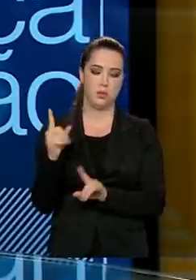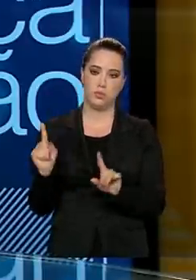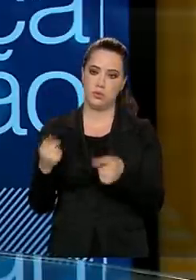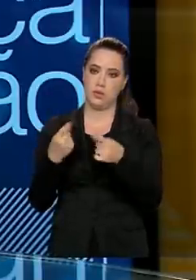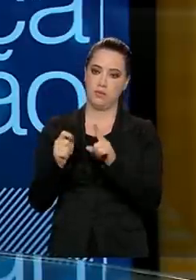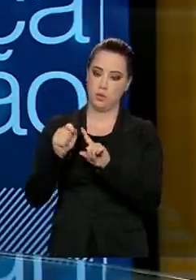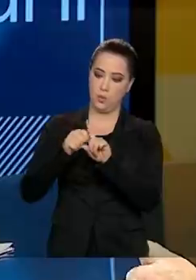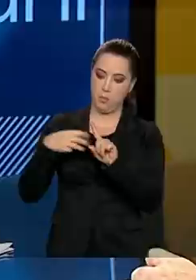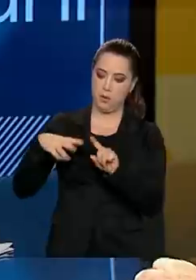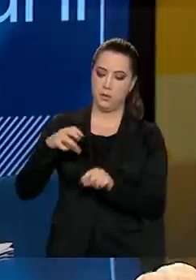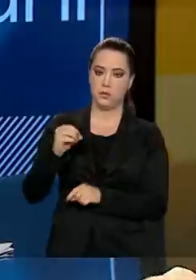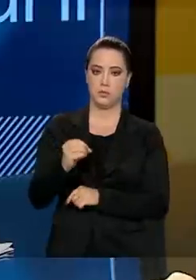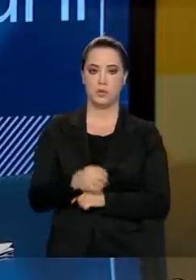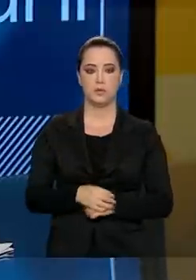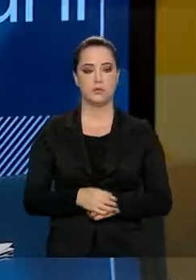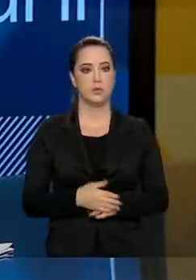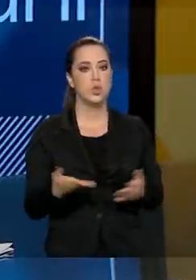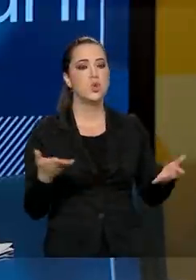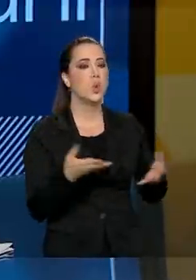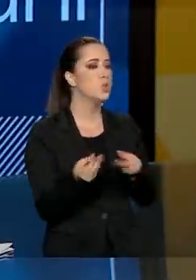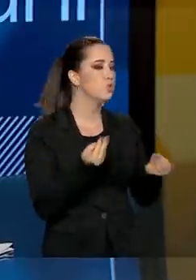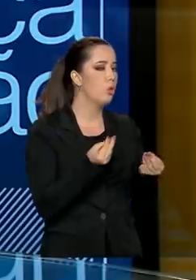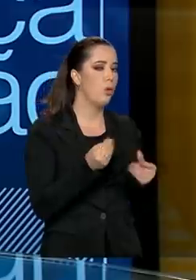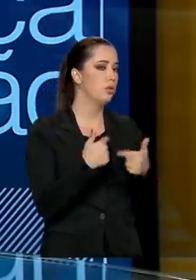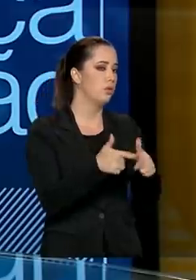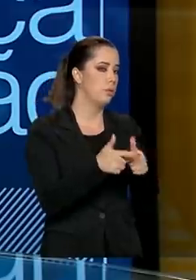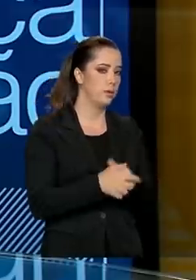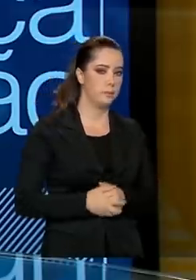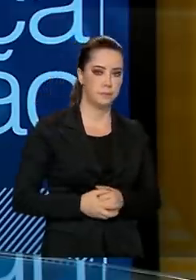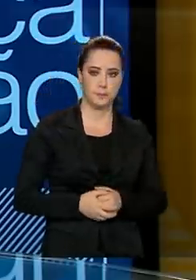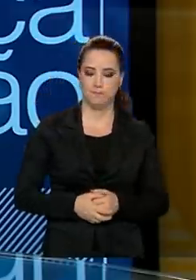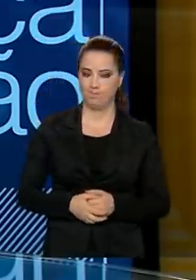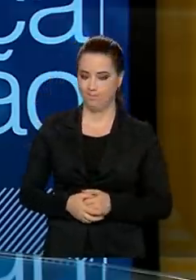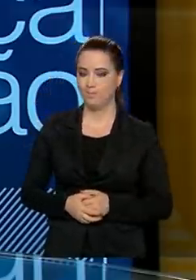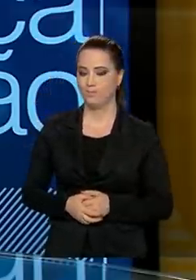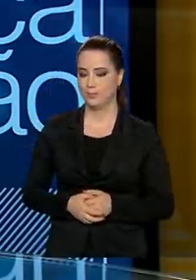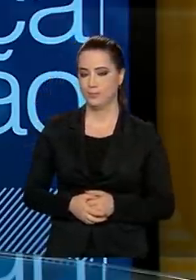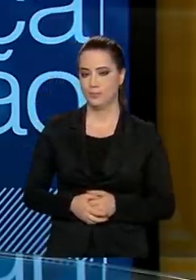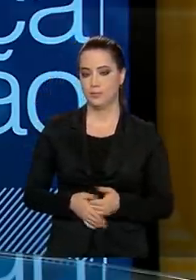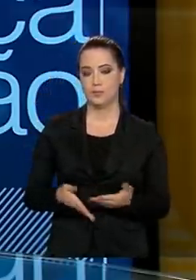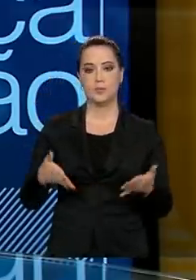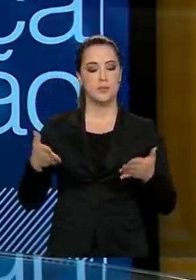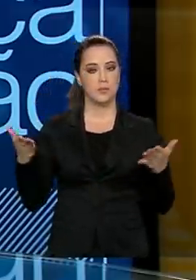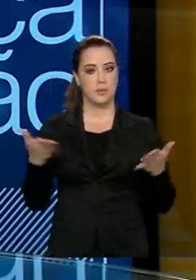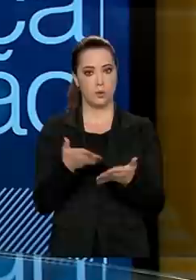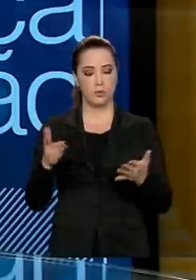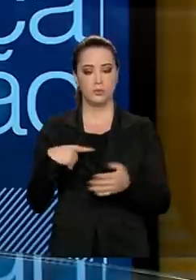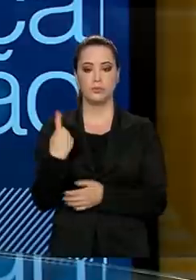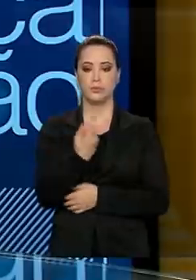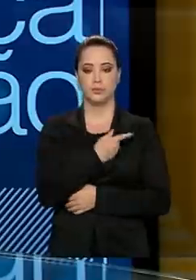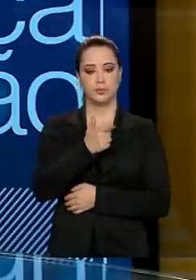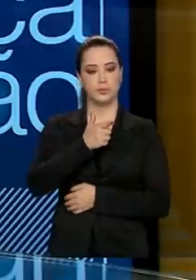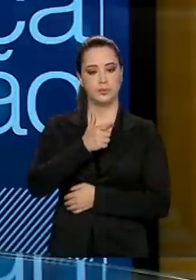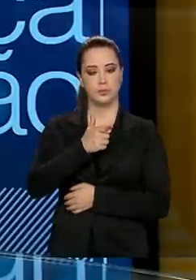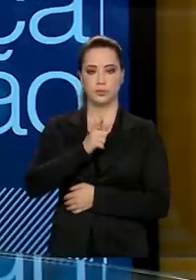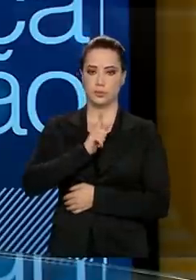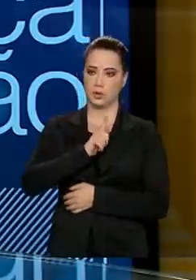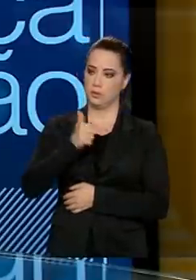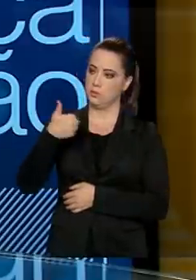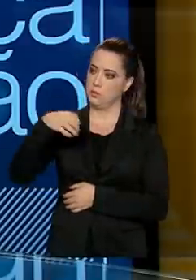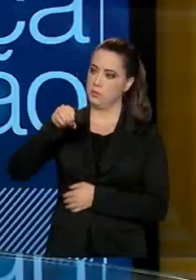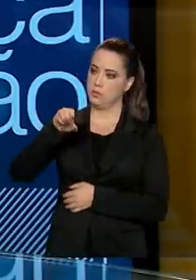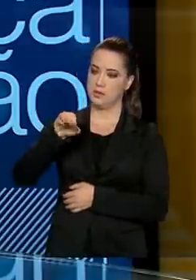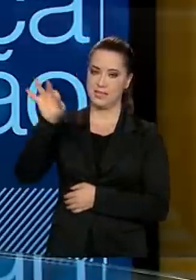lá em março. Como é que está hoje? Muito bem, hoje nós estamos com 100% das